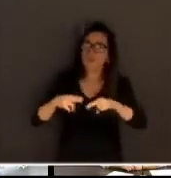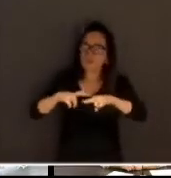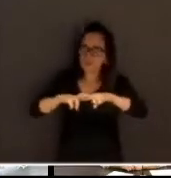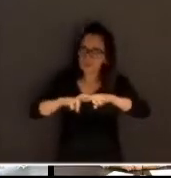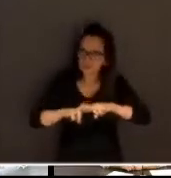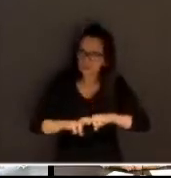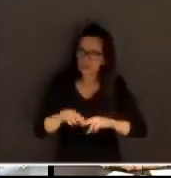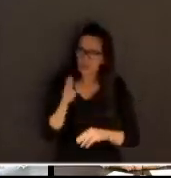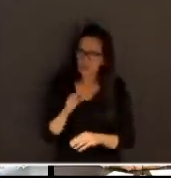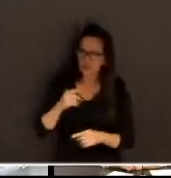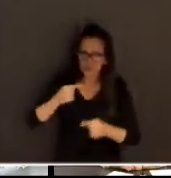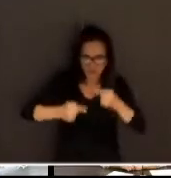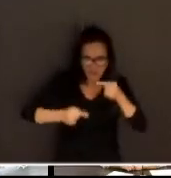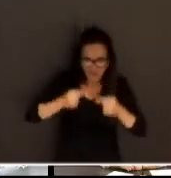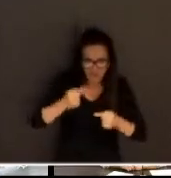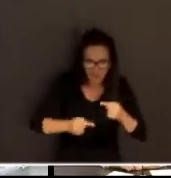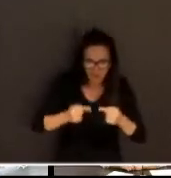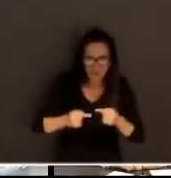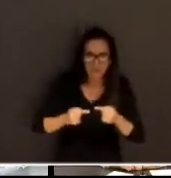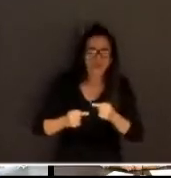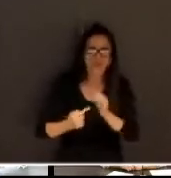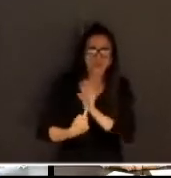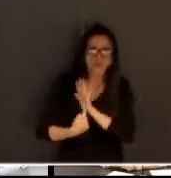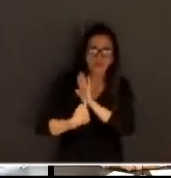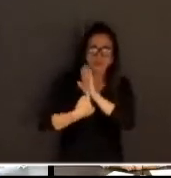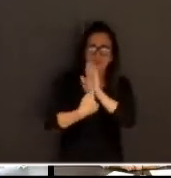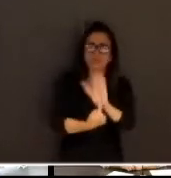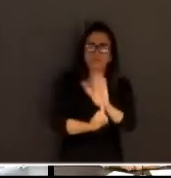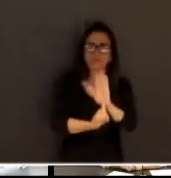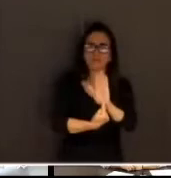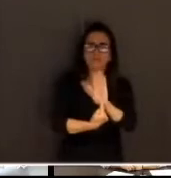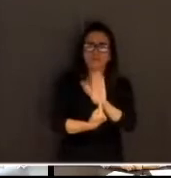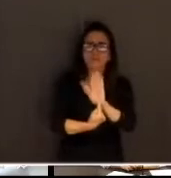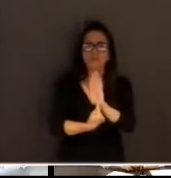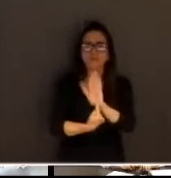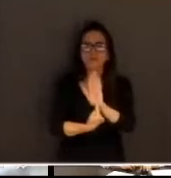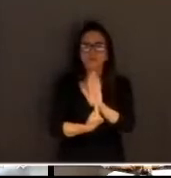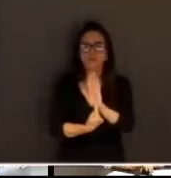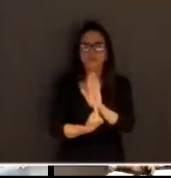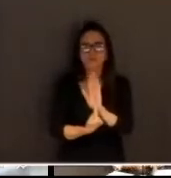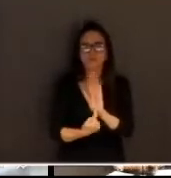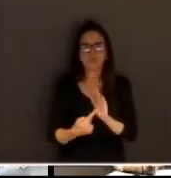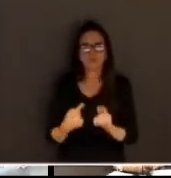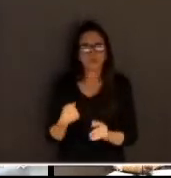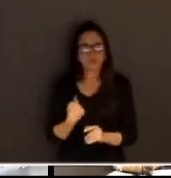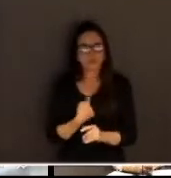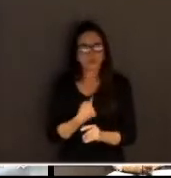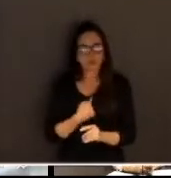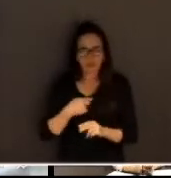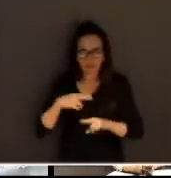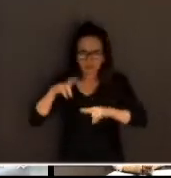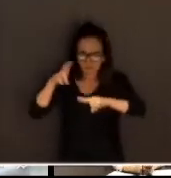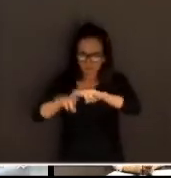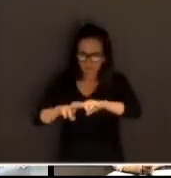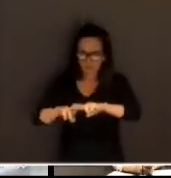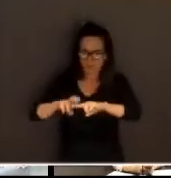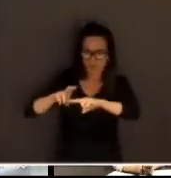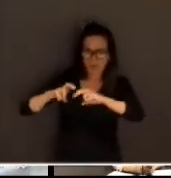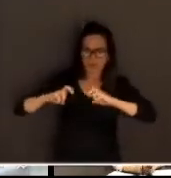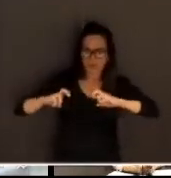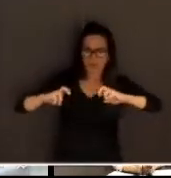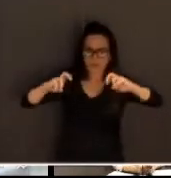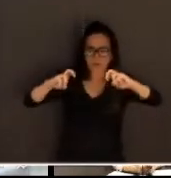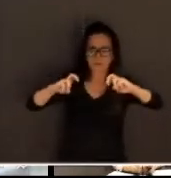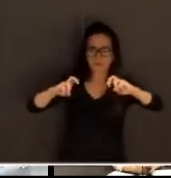discutido, já tinham gritado, já tinham virado mesa, não sei o eles iam fazer, mas iam sair daquela sala com uma solução. Isso, você pode ter